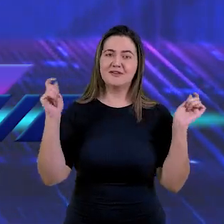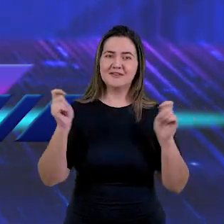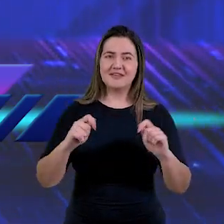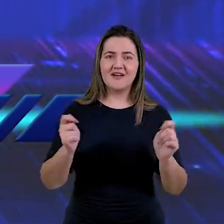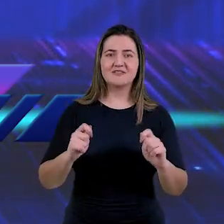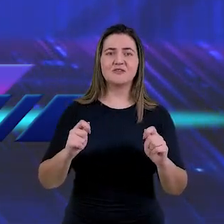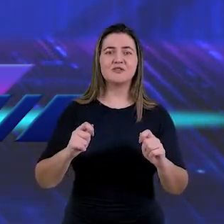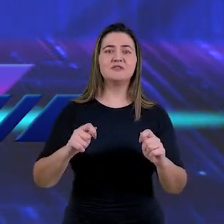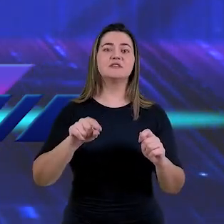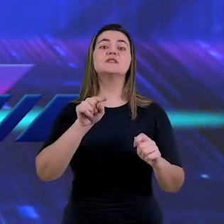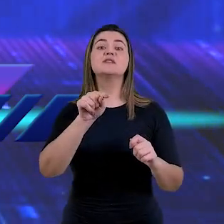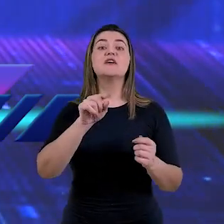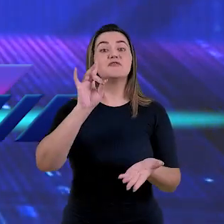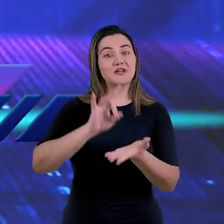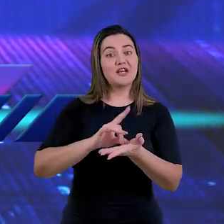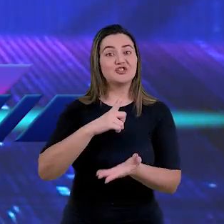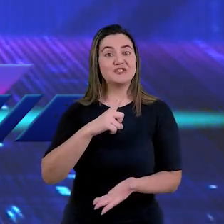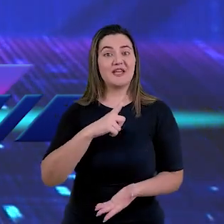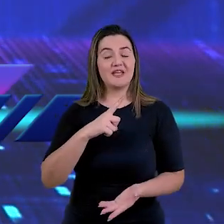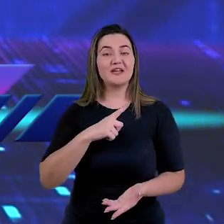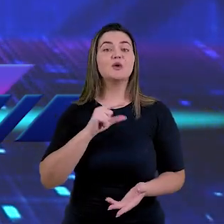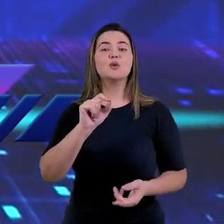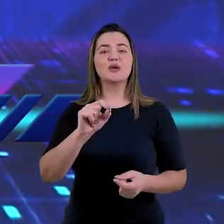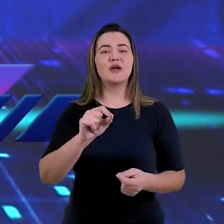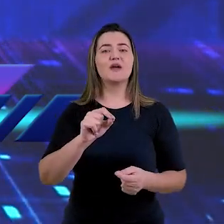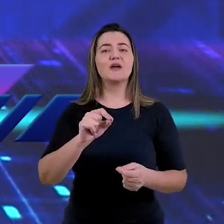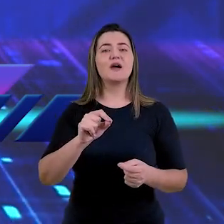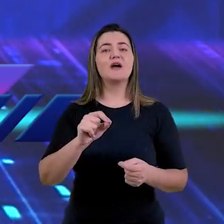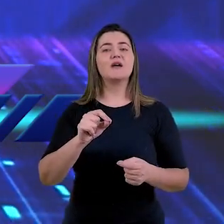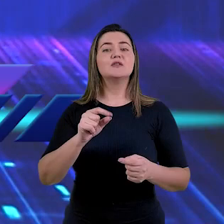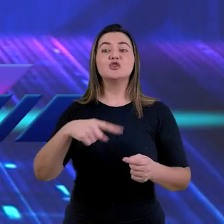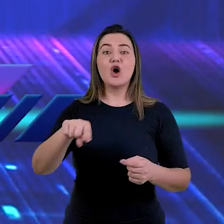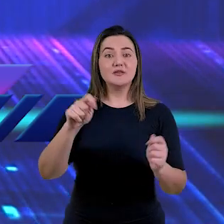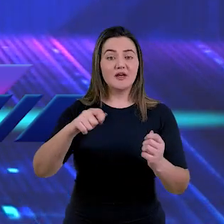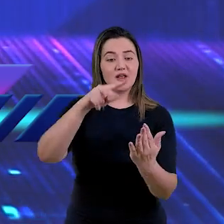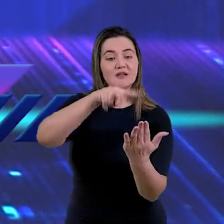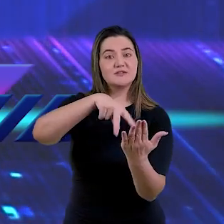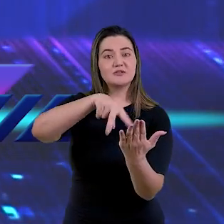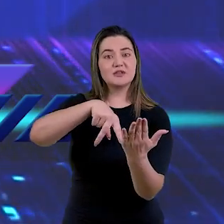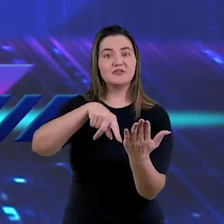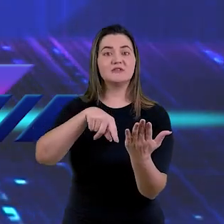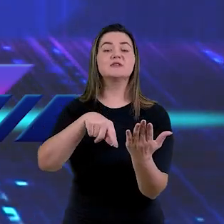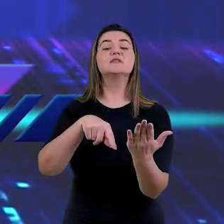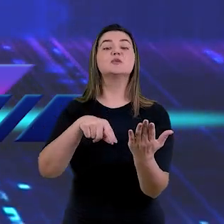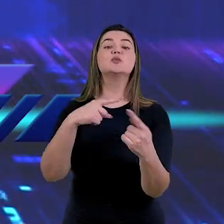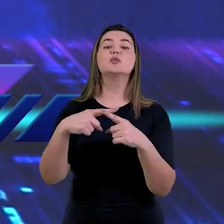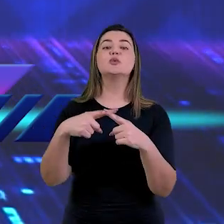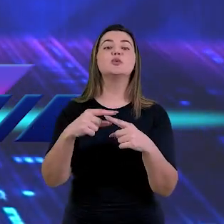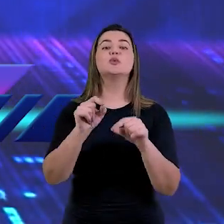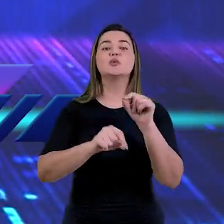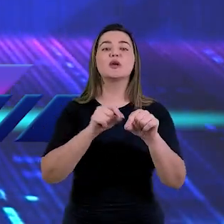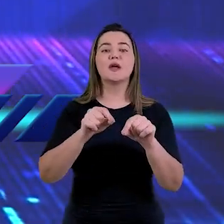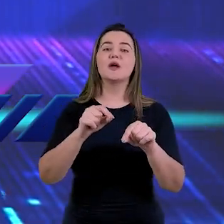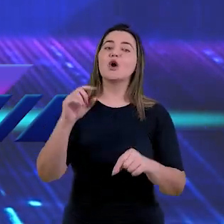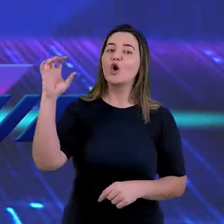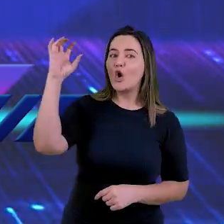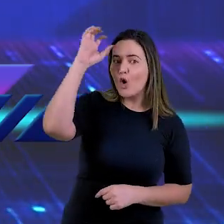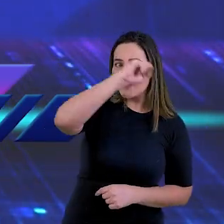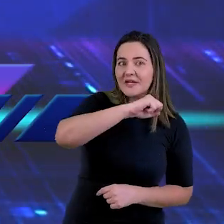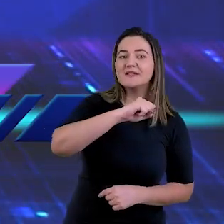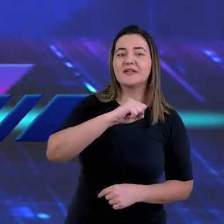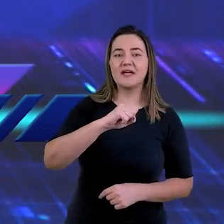possível. Existe essa verdade. E ela está acessível a todos nós. Está na Palavra de Deus. E esse estudo aqui vai te ajudar a